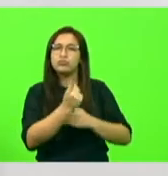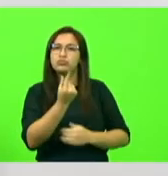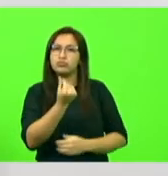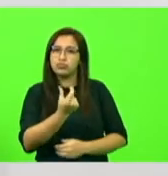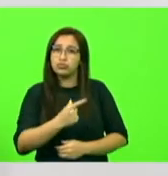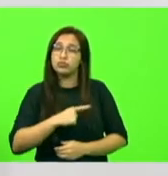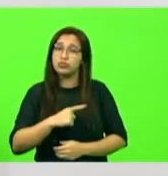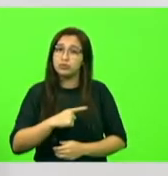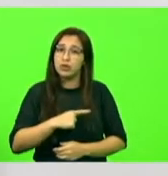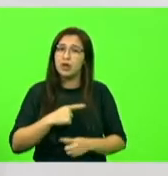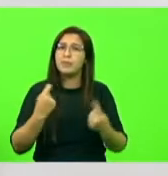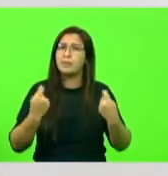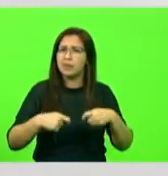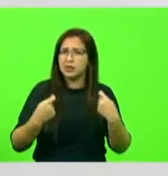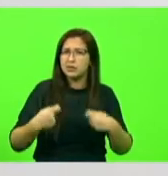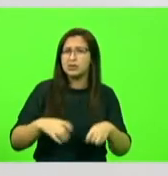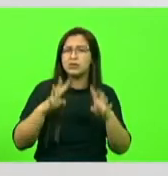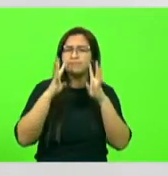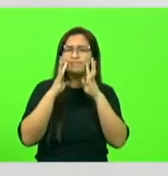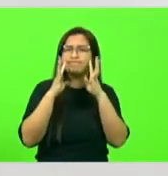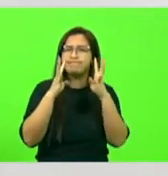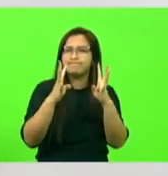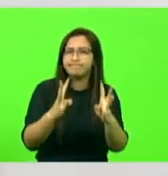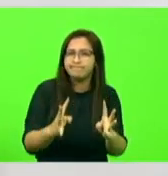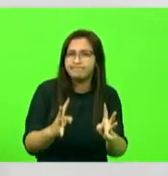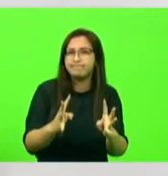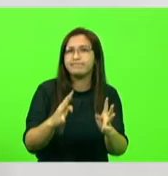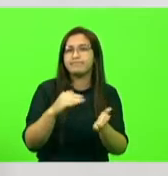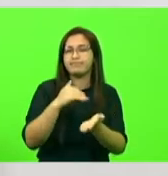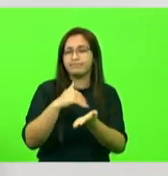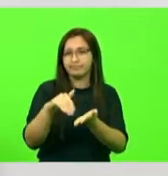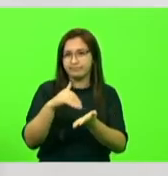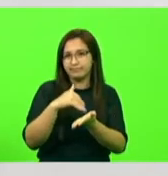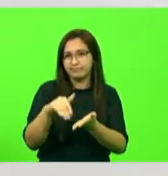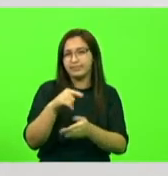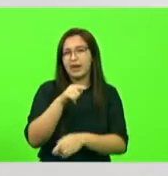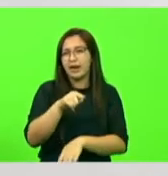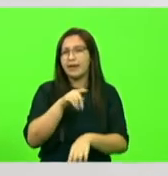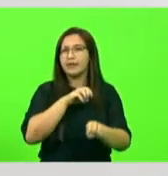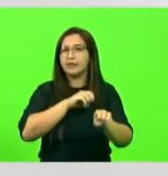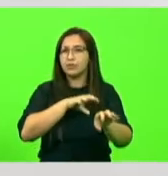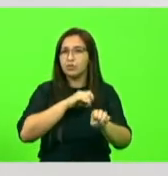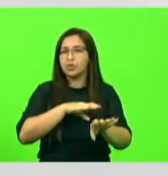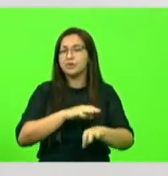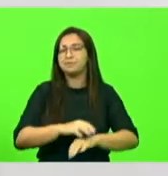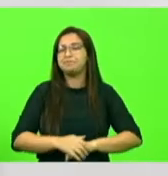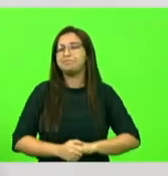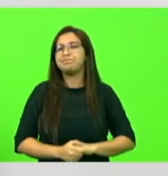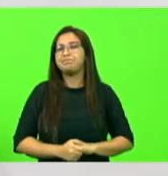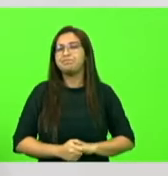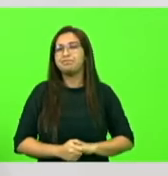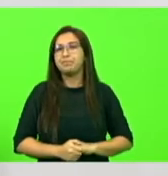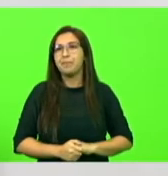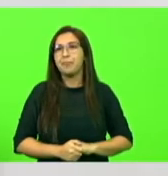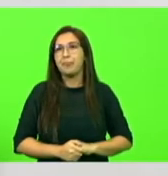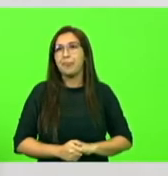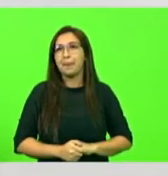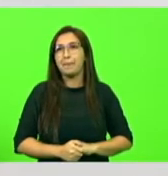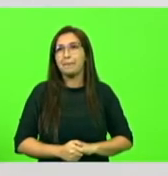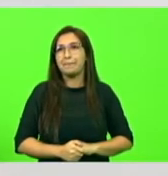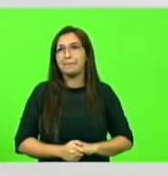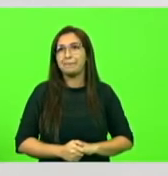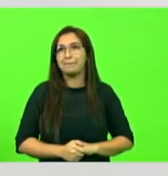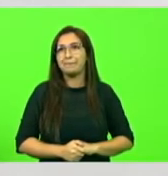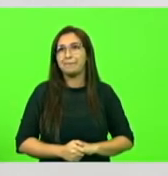Só falta um carinho a mais aí do nosso secretário, eu tenho certeza que será atendido. Eu não ia voltar nesse